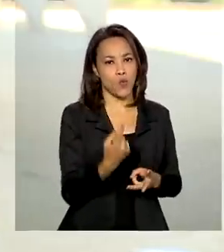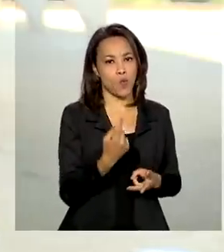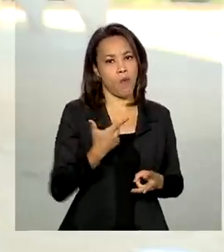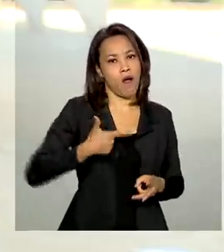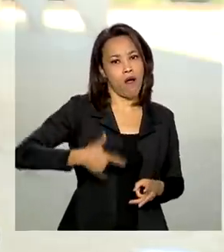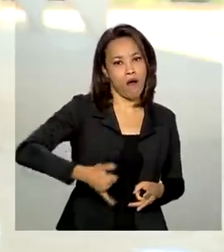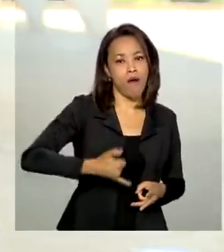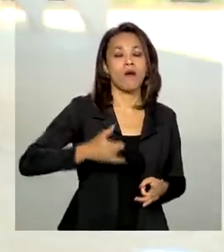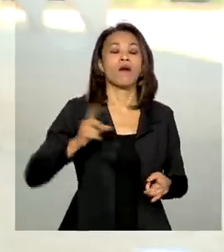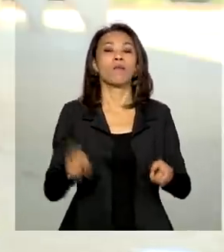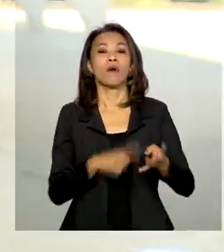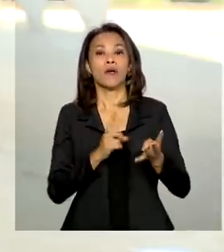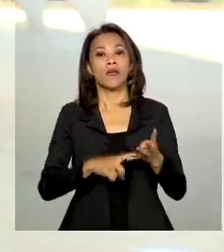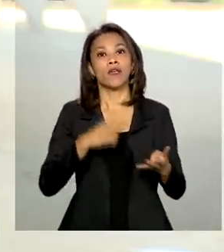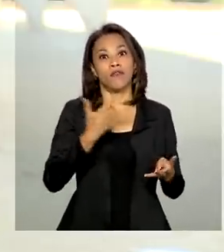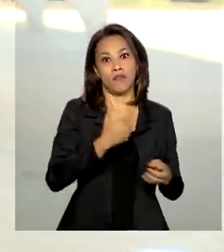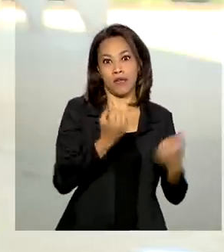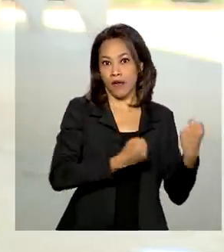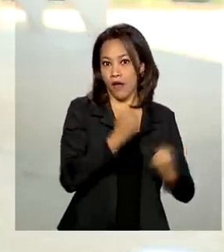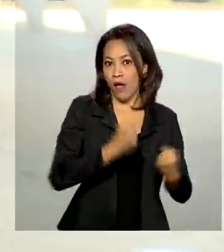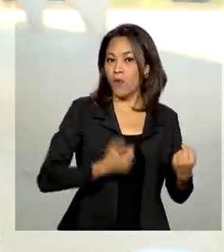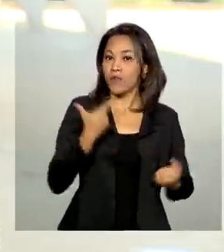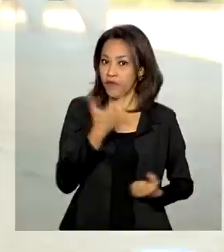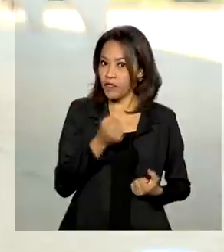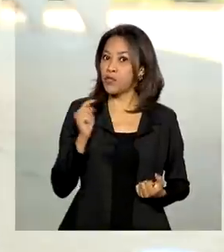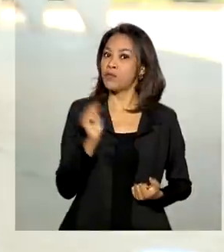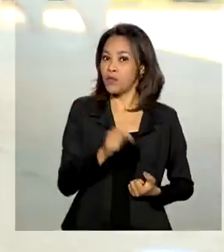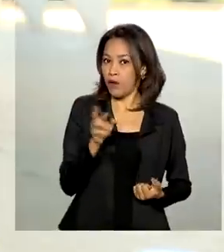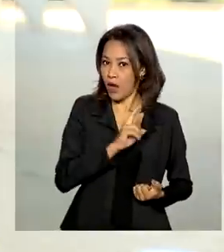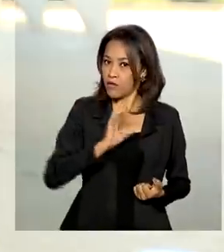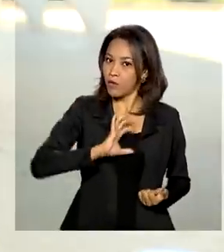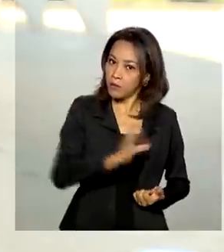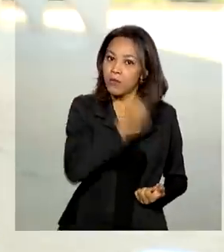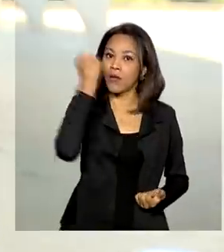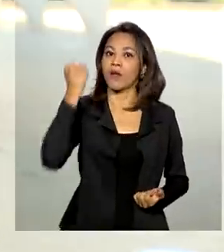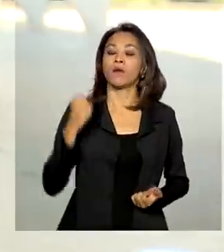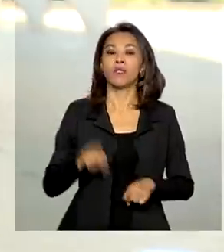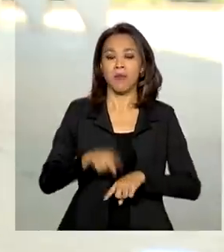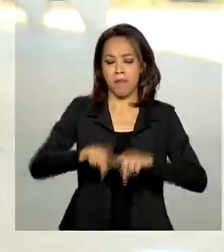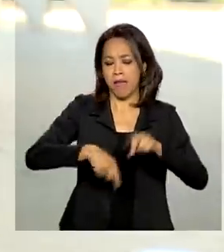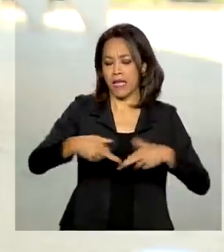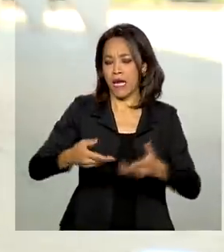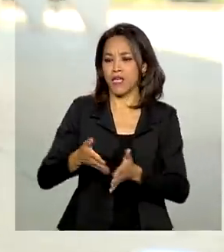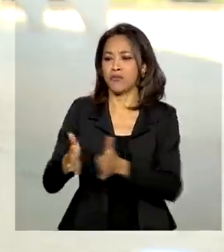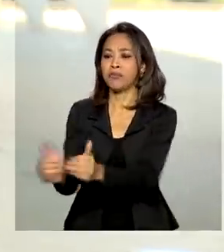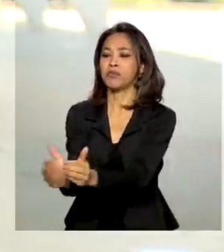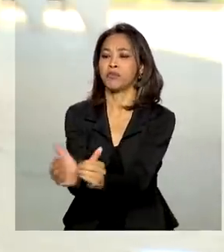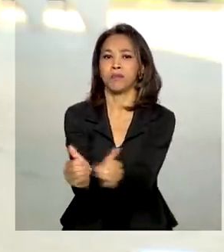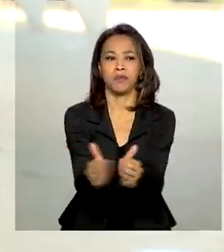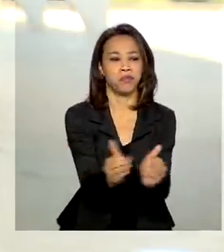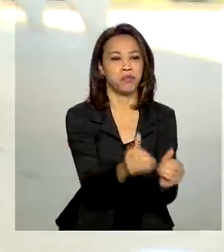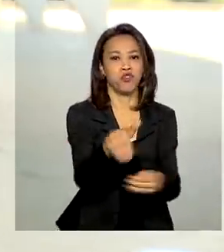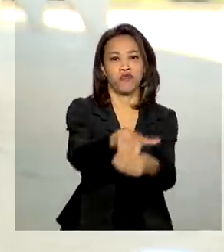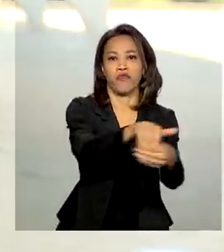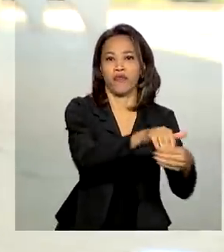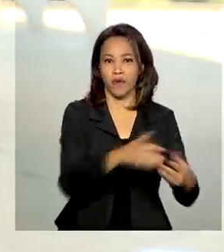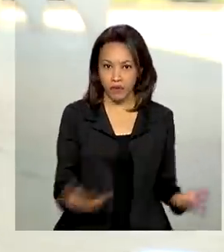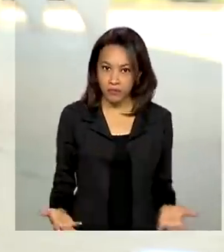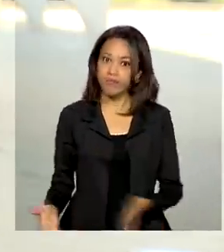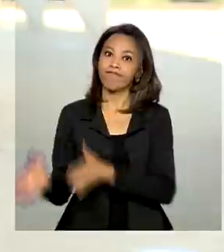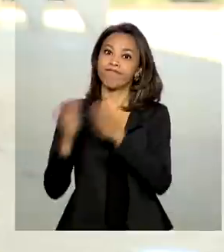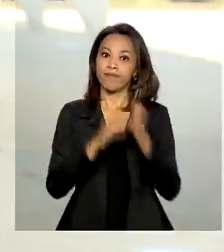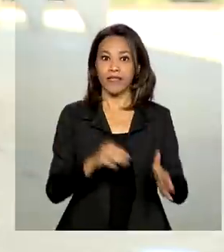apreendidos. Além disso, 20 mil reais e também diversos materiais de campanha. Também foram registrados, Renata, 270 crimes